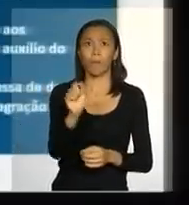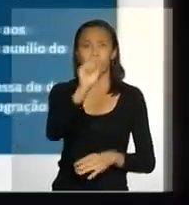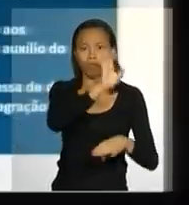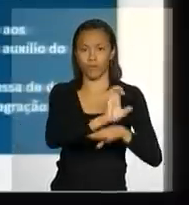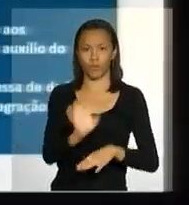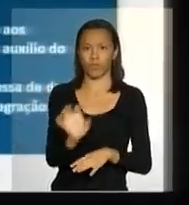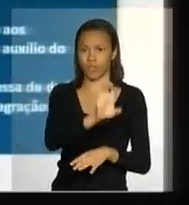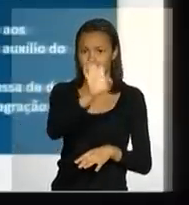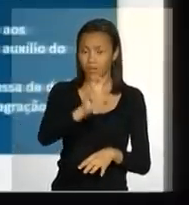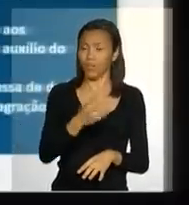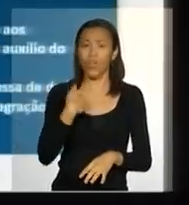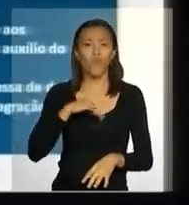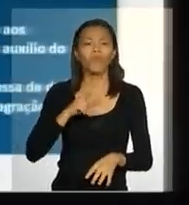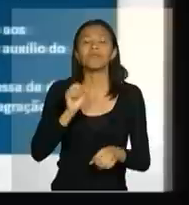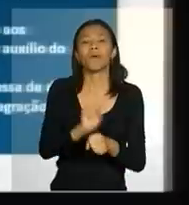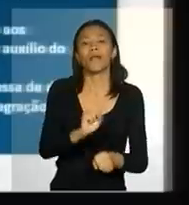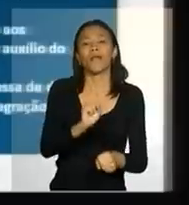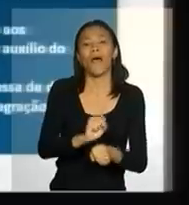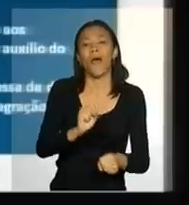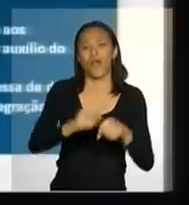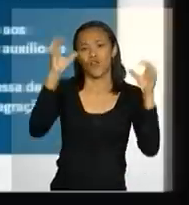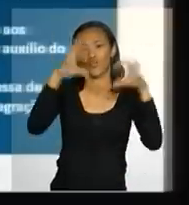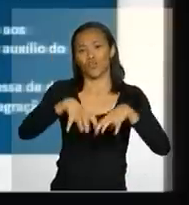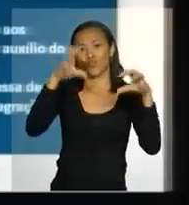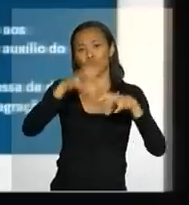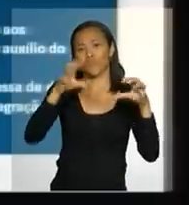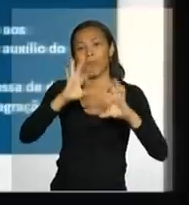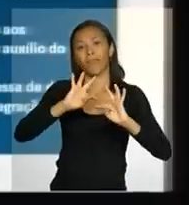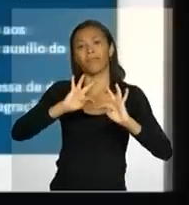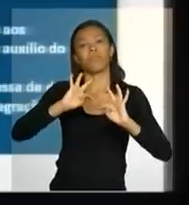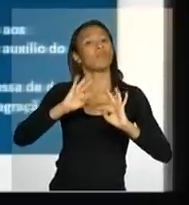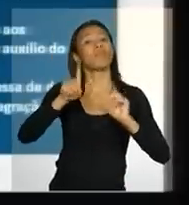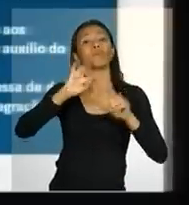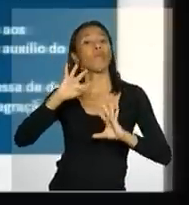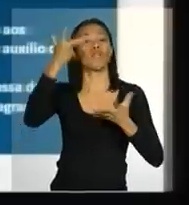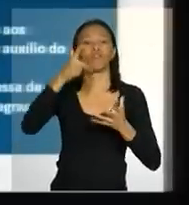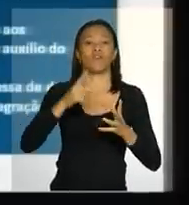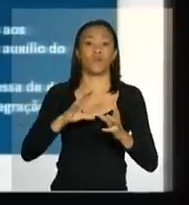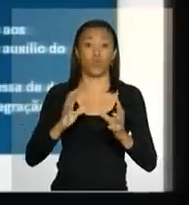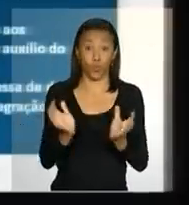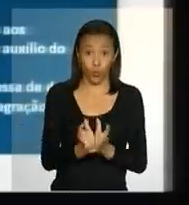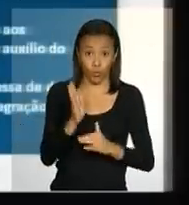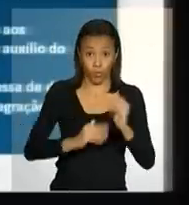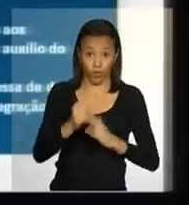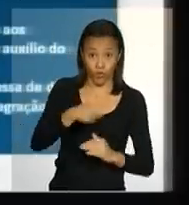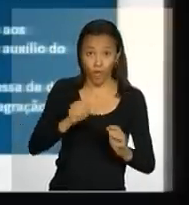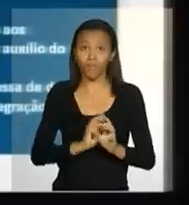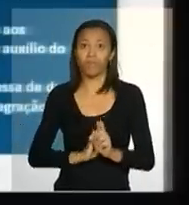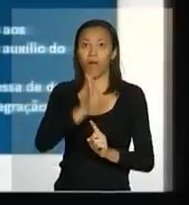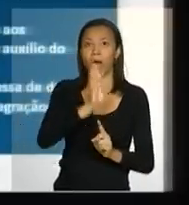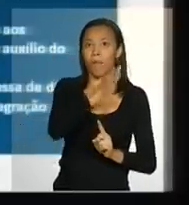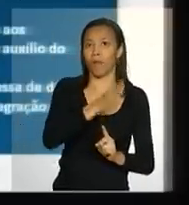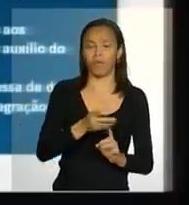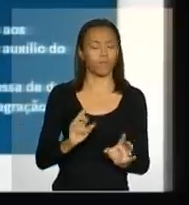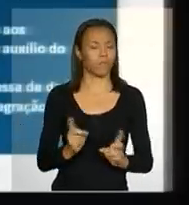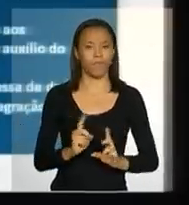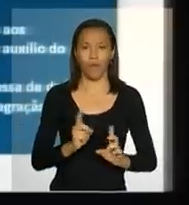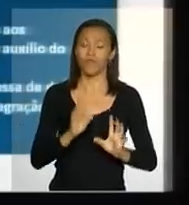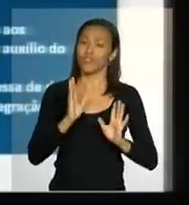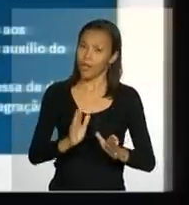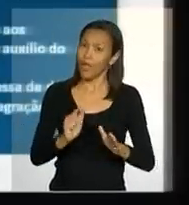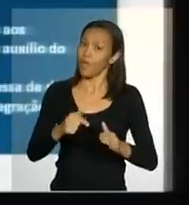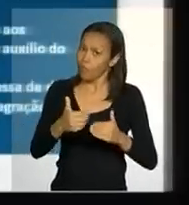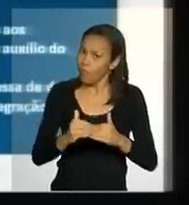Nós não vamos esperar a chuva cair para poder deslocar os profissionais. Portanto, esse já é, digamos assim, um